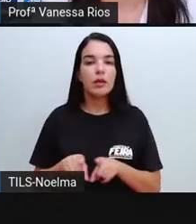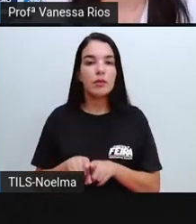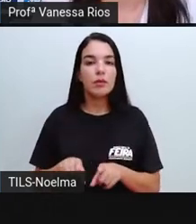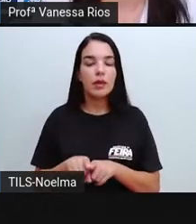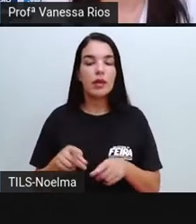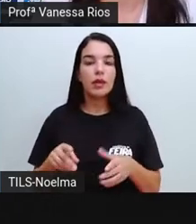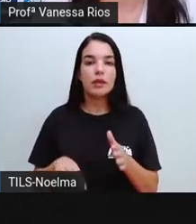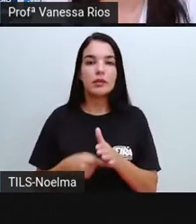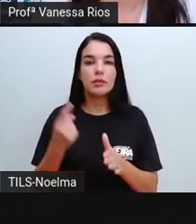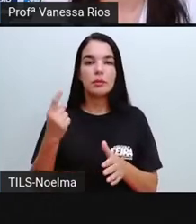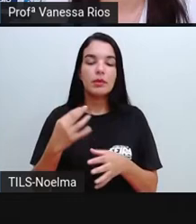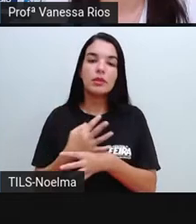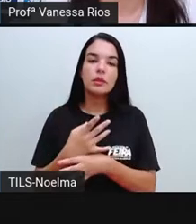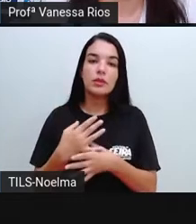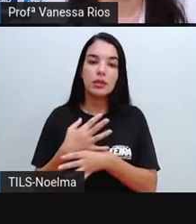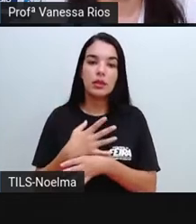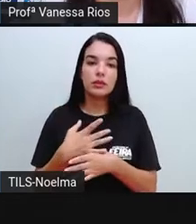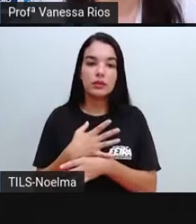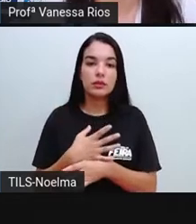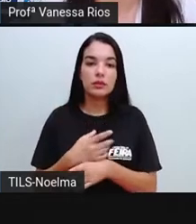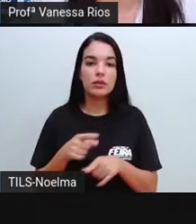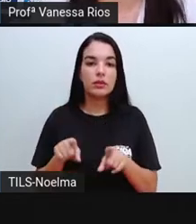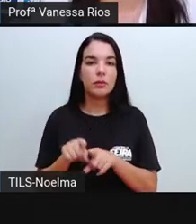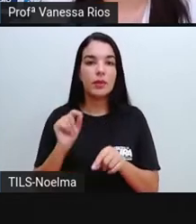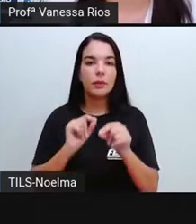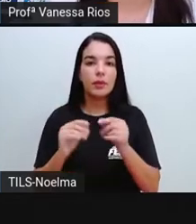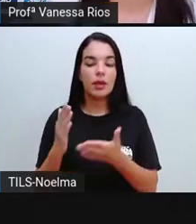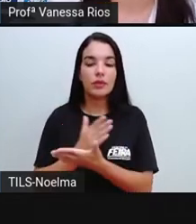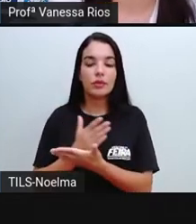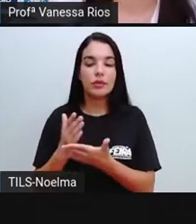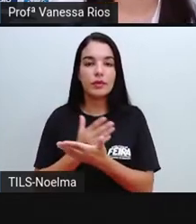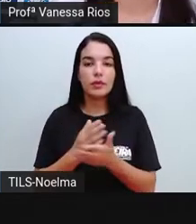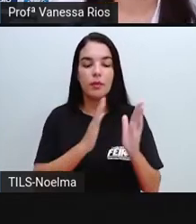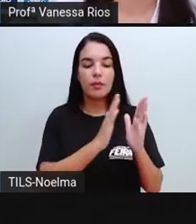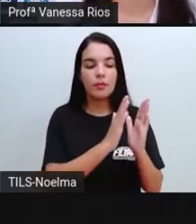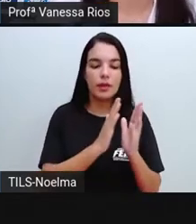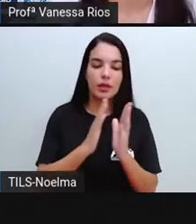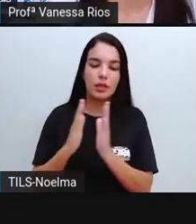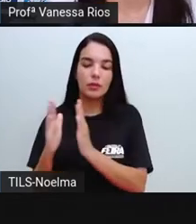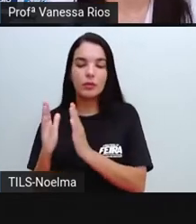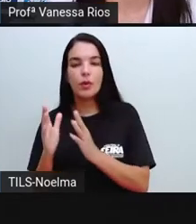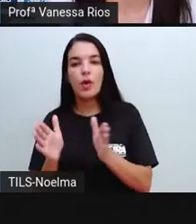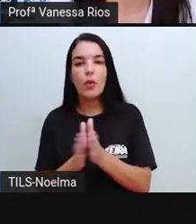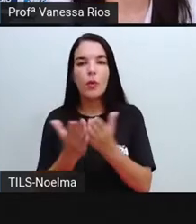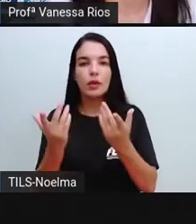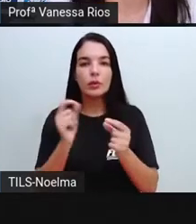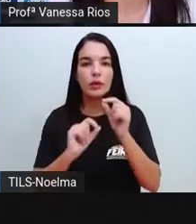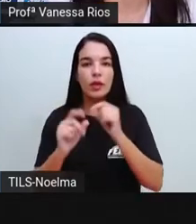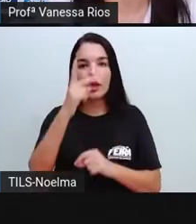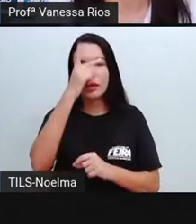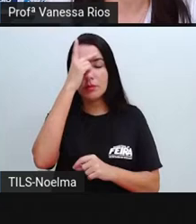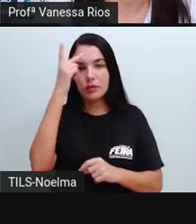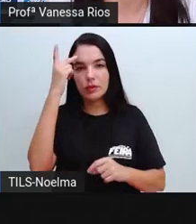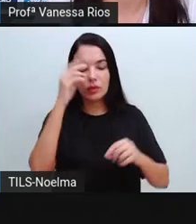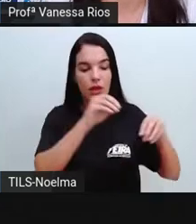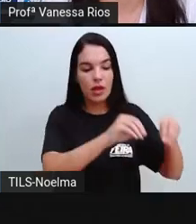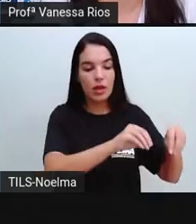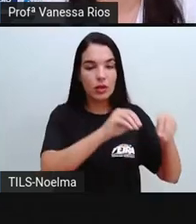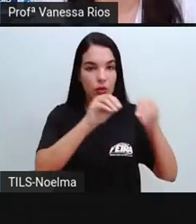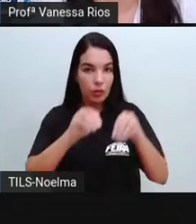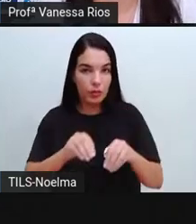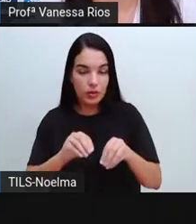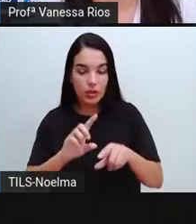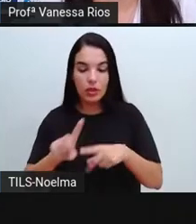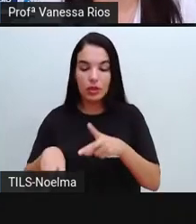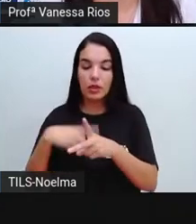divisão entre períodos, não é? O período em que o ser humano era nômade e aí depois da agricultura, o período